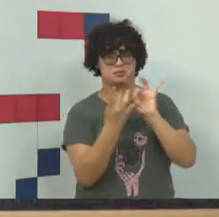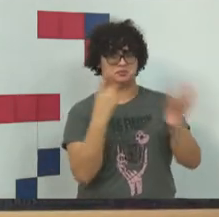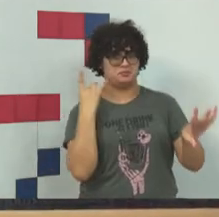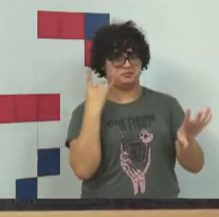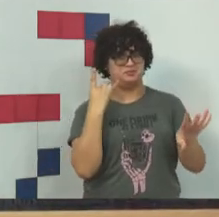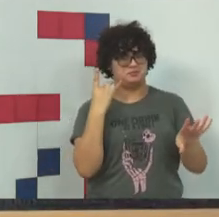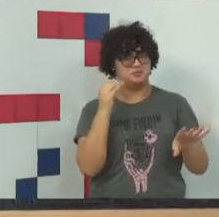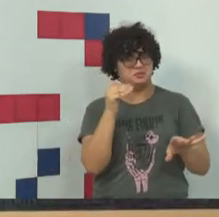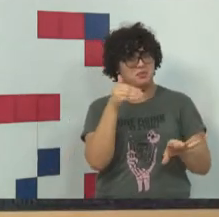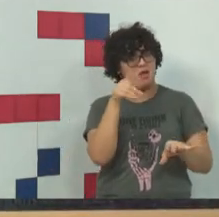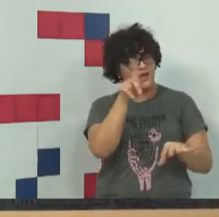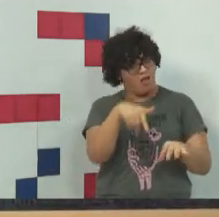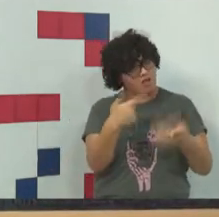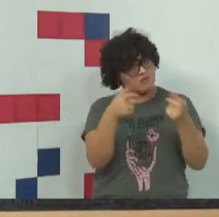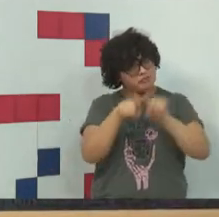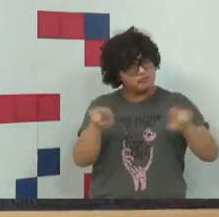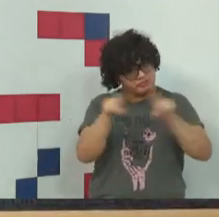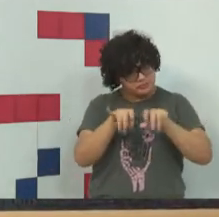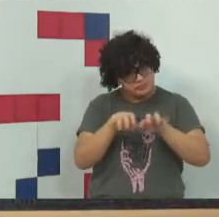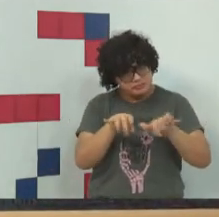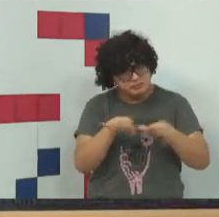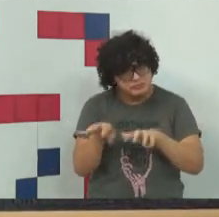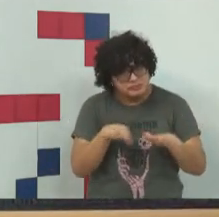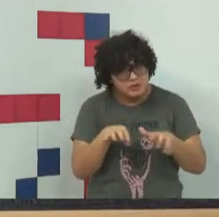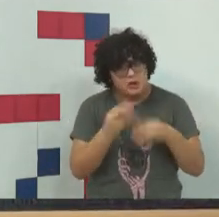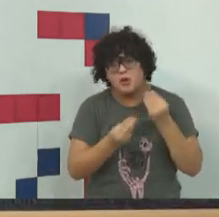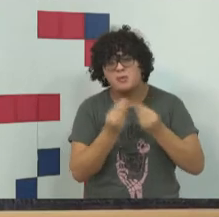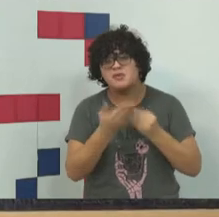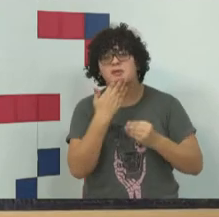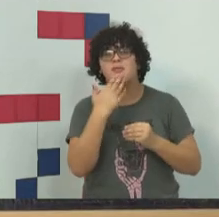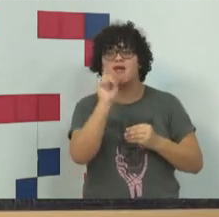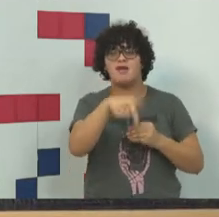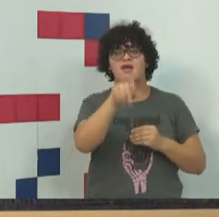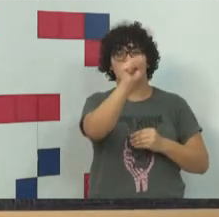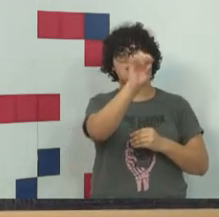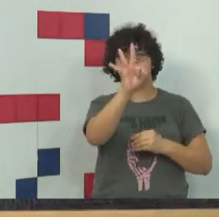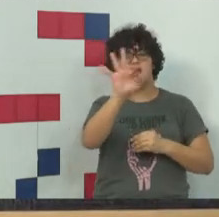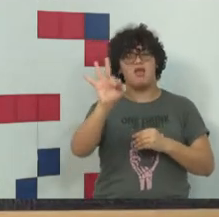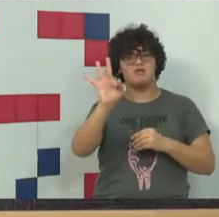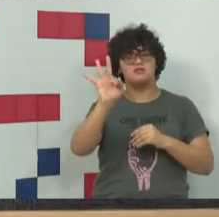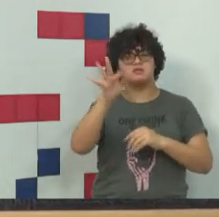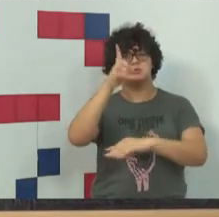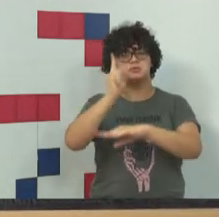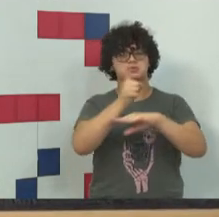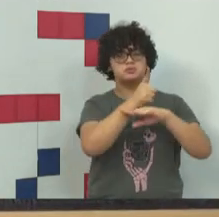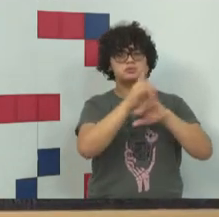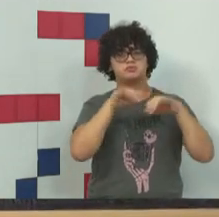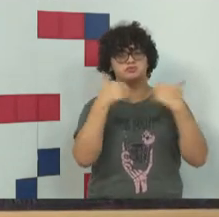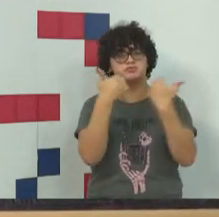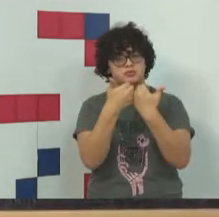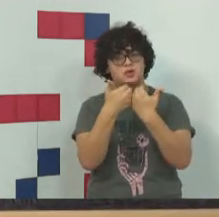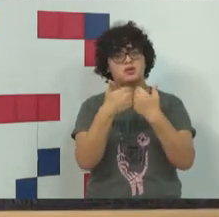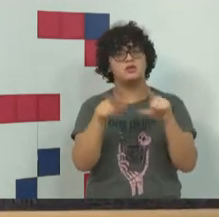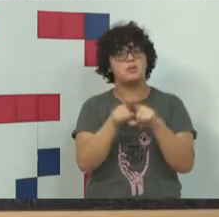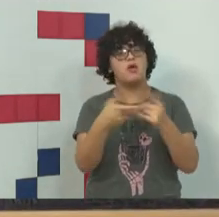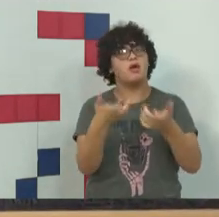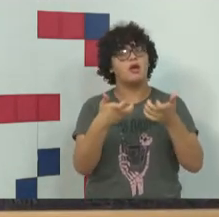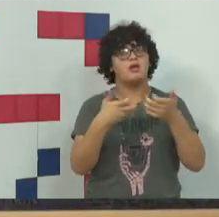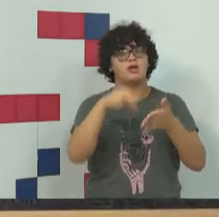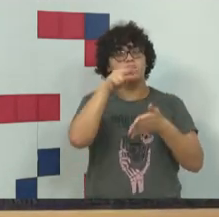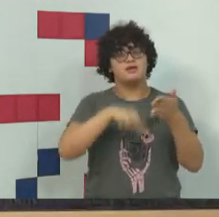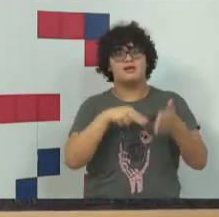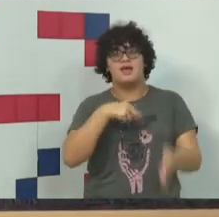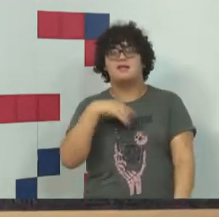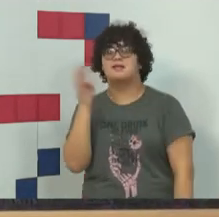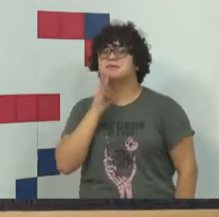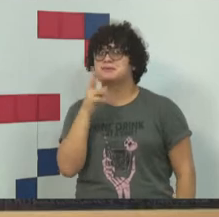E esse, inclusive, é o posicionamento do STF. E eu queria ler para vocês aqui o que eu achei